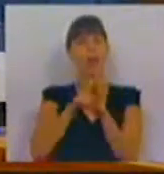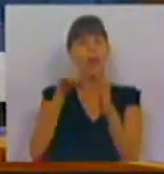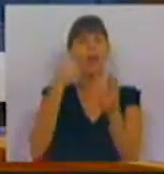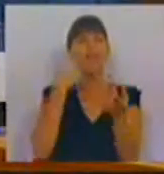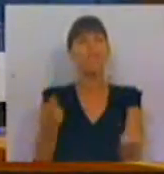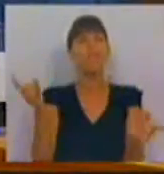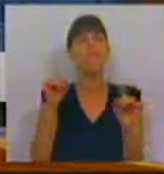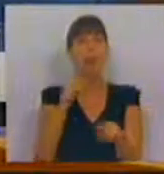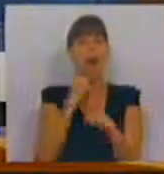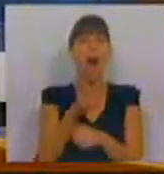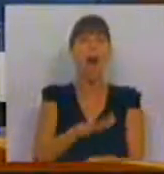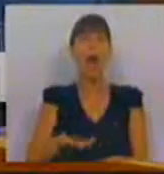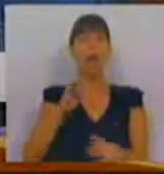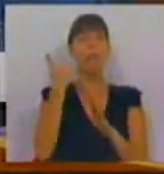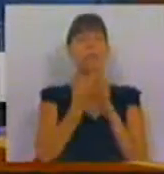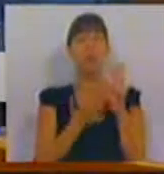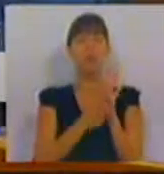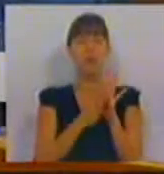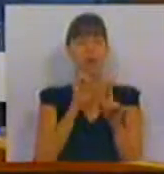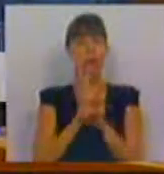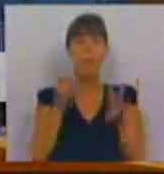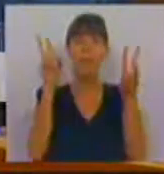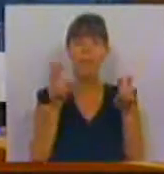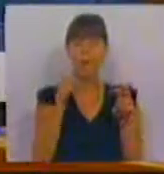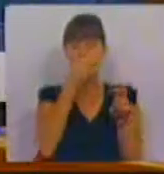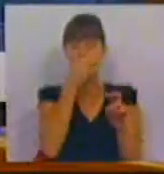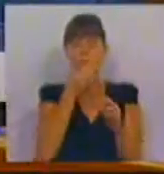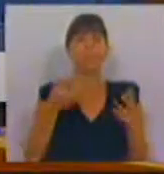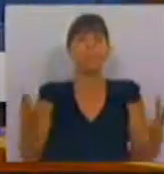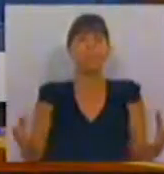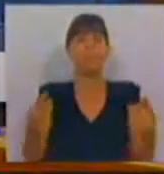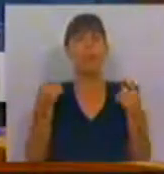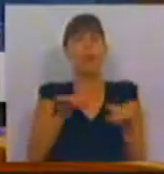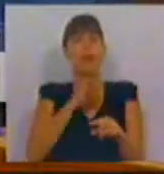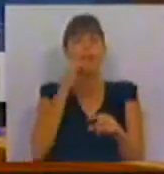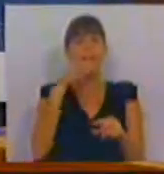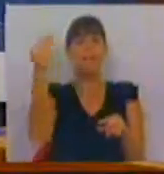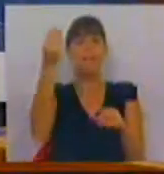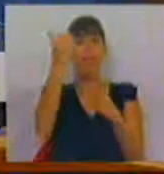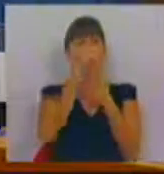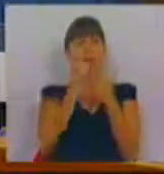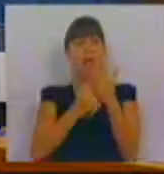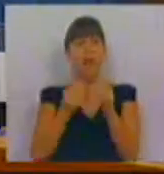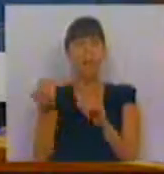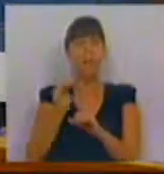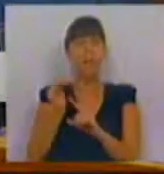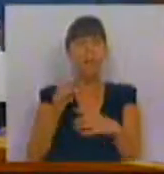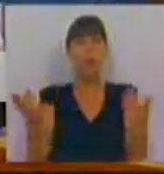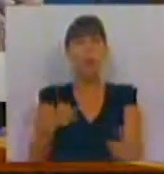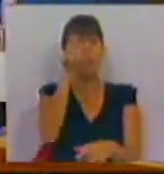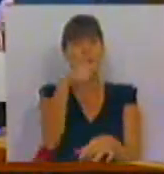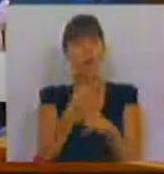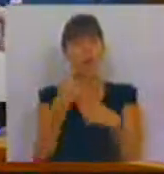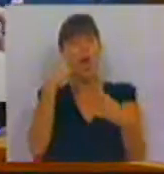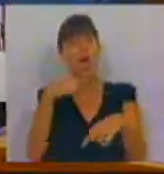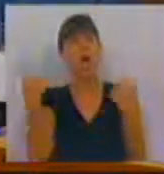repor no âmbito constitucional essa matéria. E depois tem sempre a famosa lista dos pedófilos, que V. Exª também